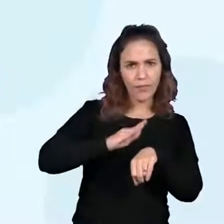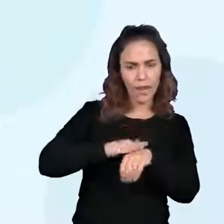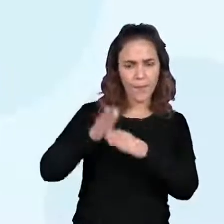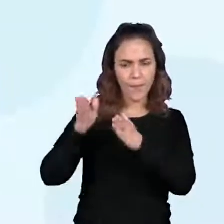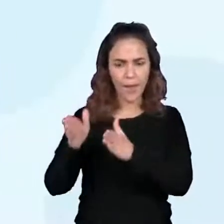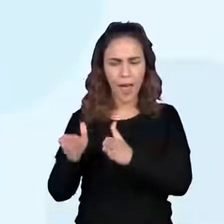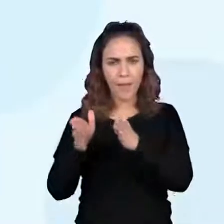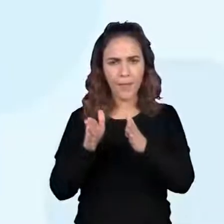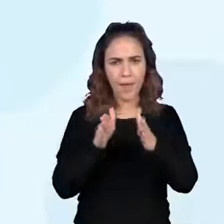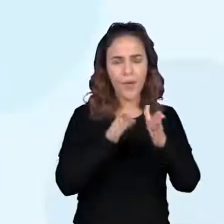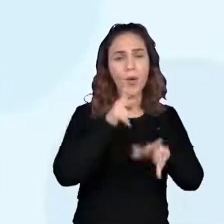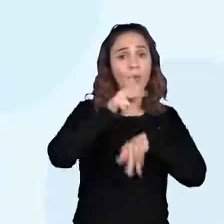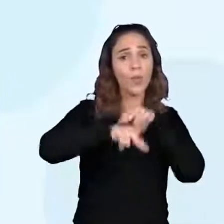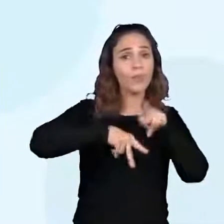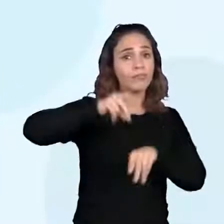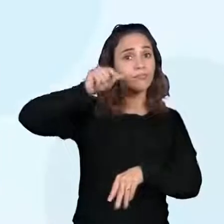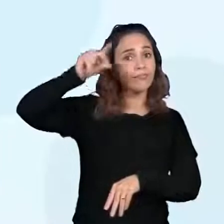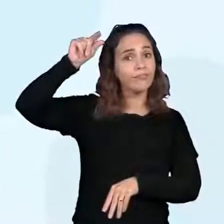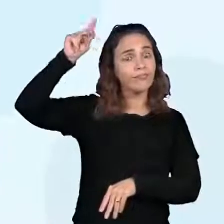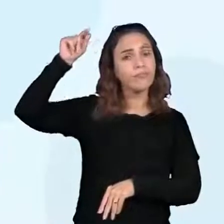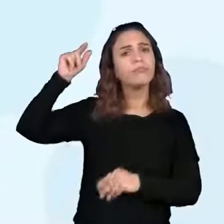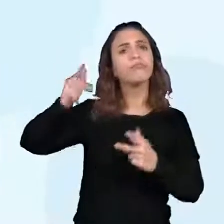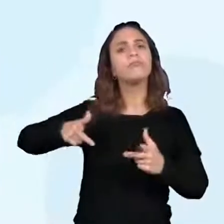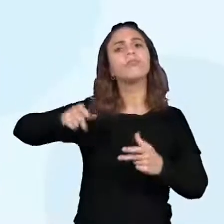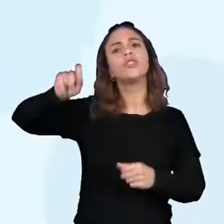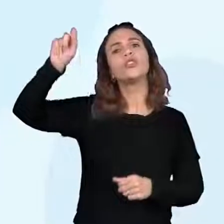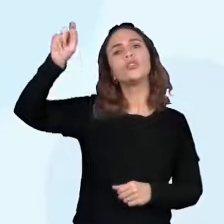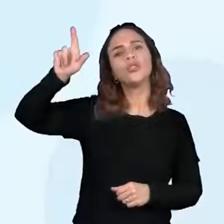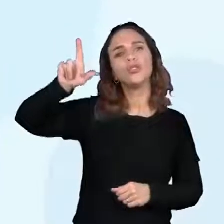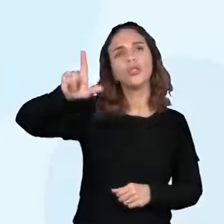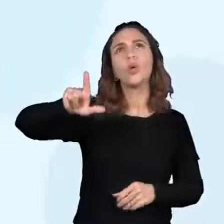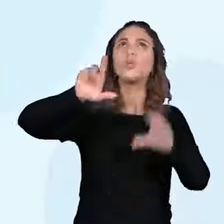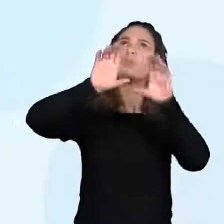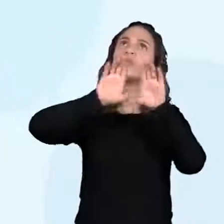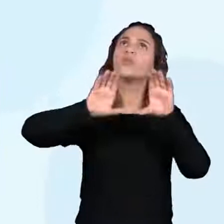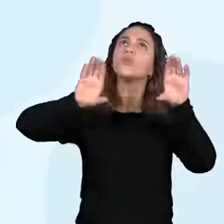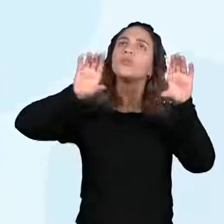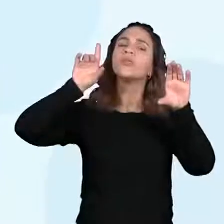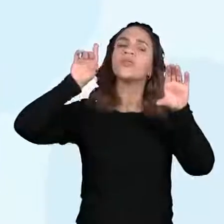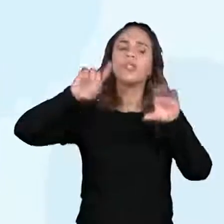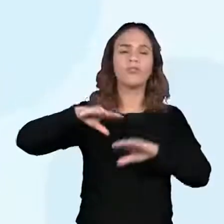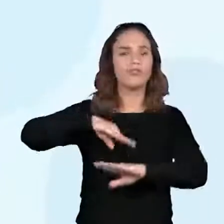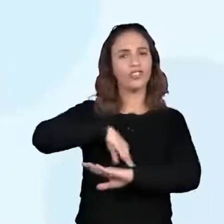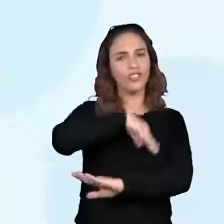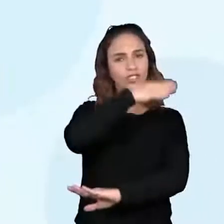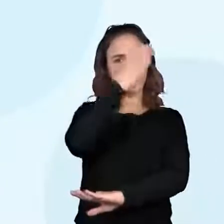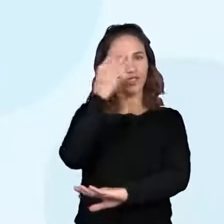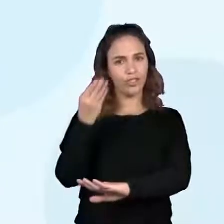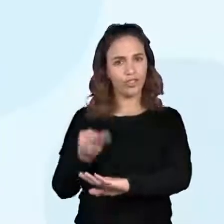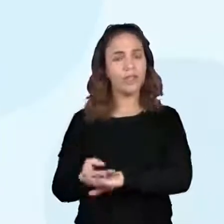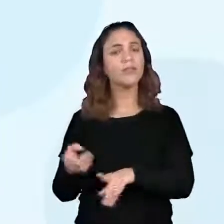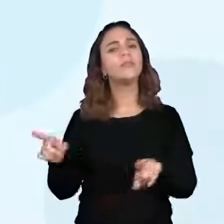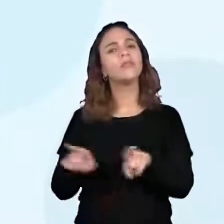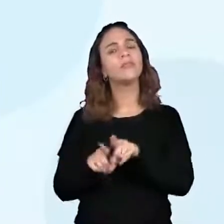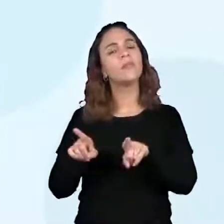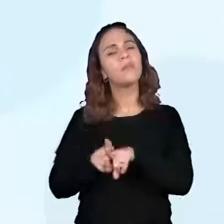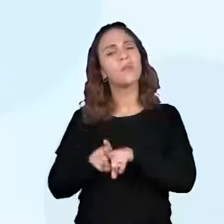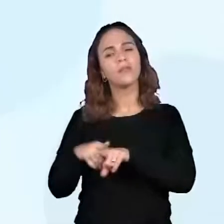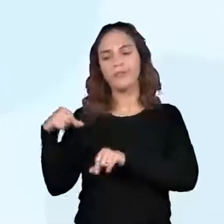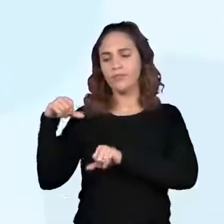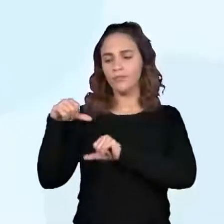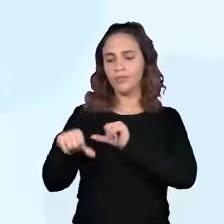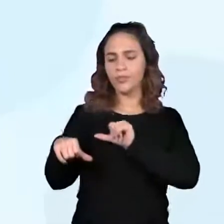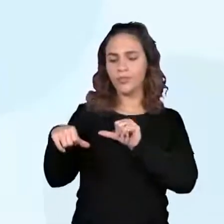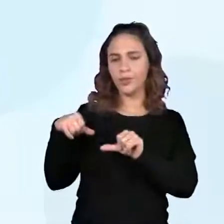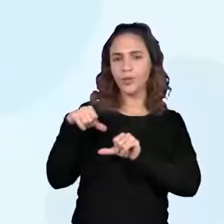povos antigos observavam a posição do sol no céu ao longo do dia e sua constância e com o